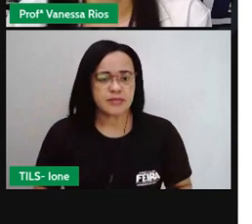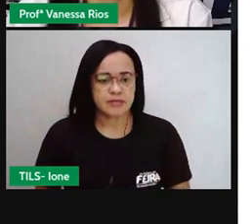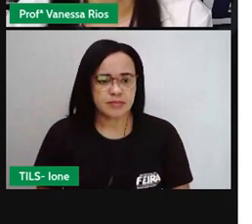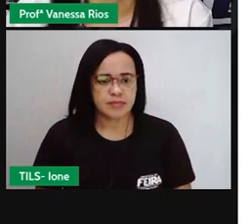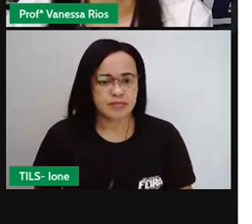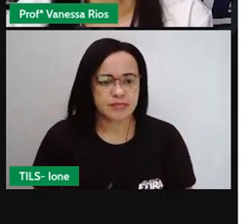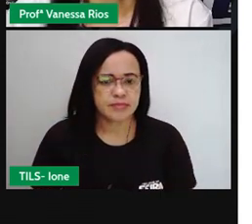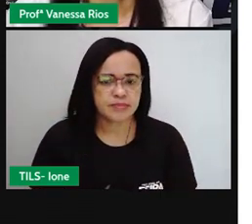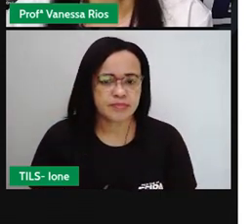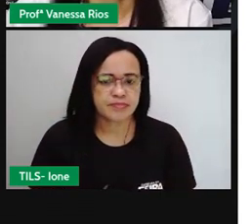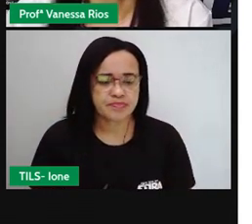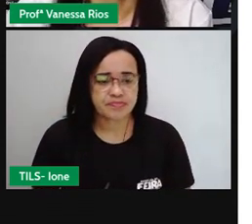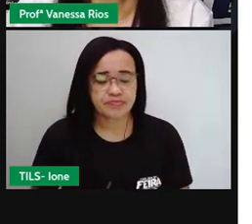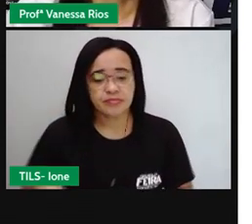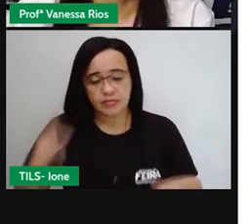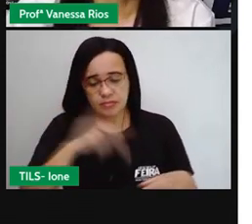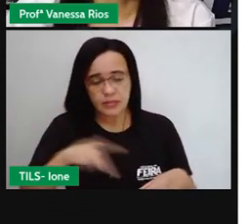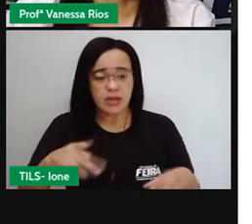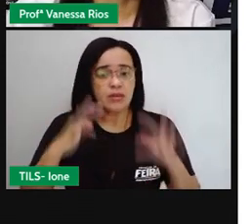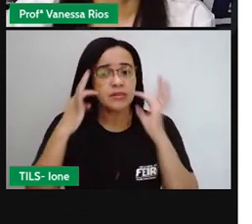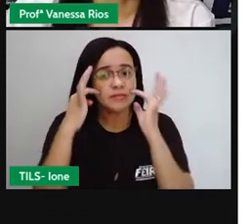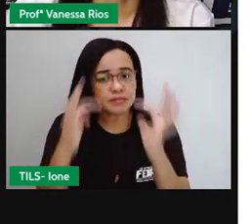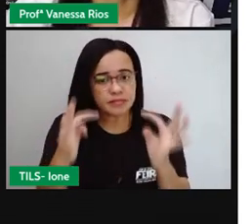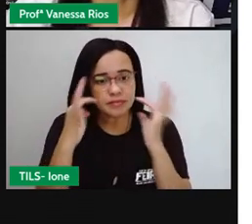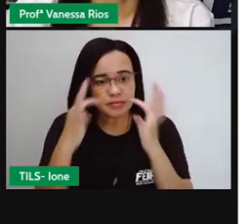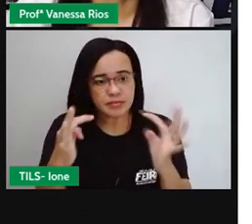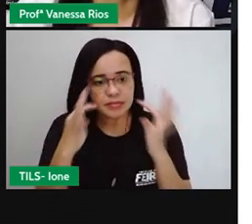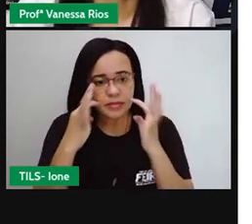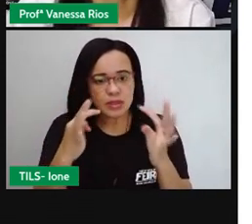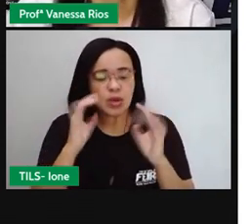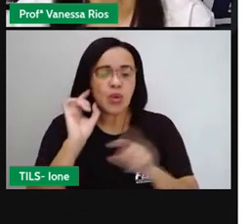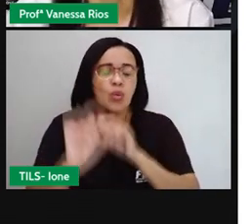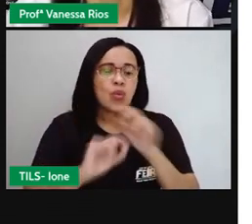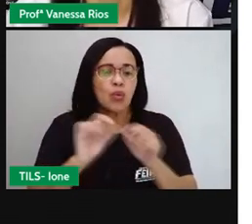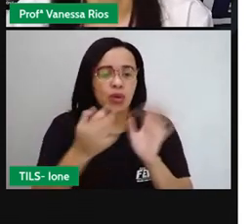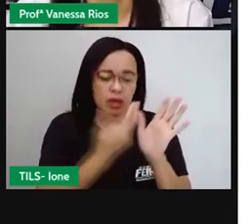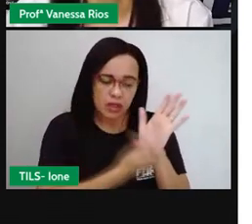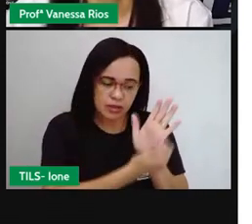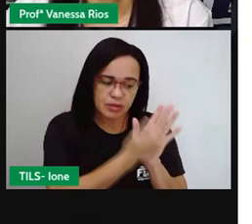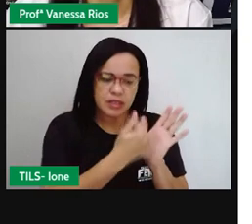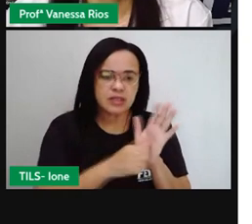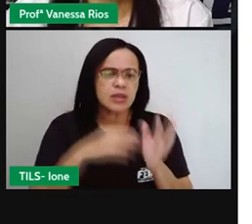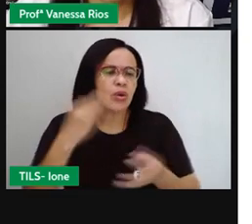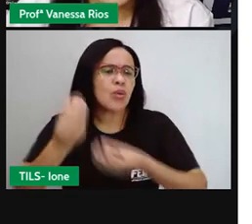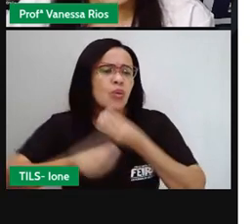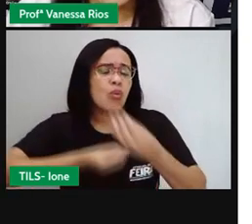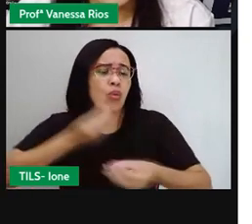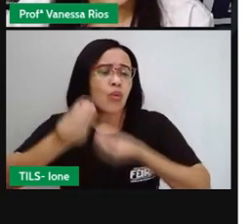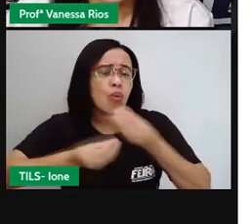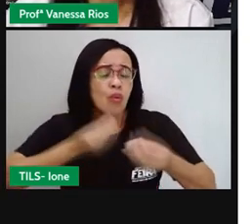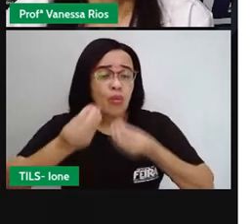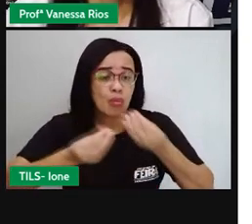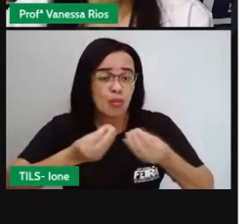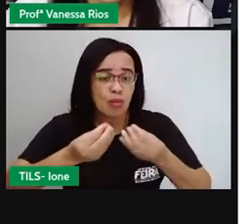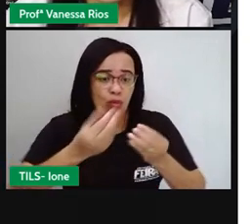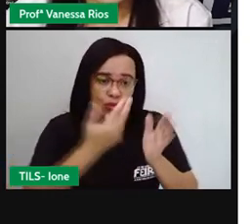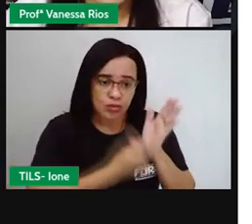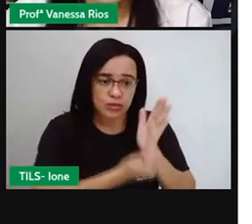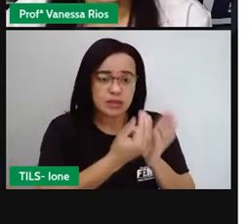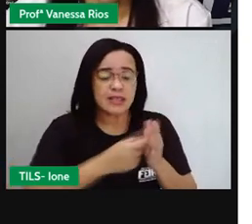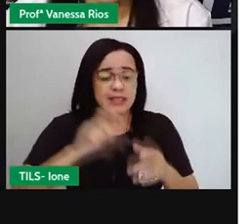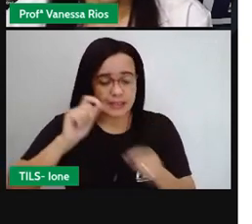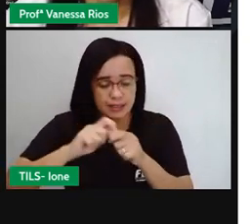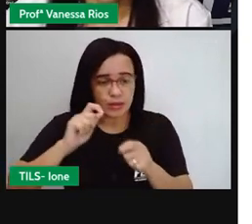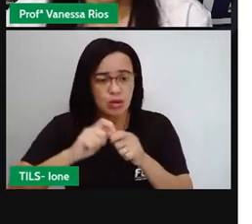que vocês observem num primeiro momento nessas imagens é como os ângulos, eles são formados, né? Duas